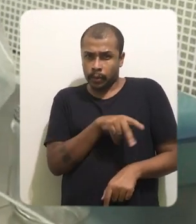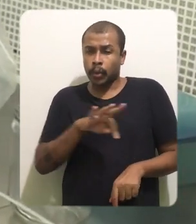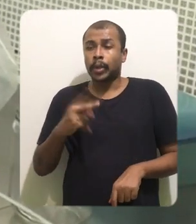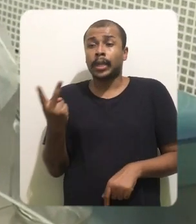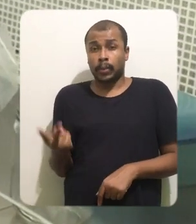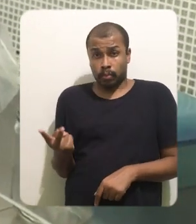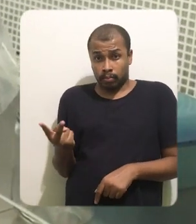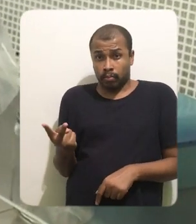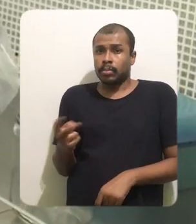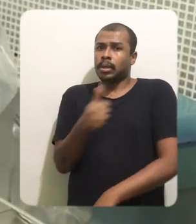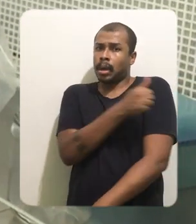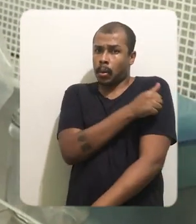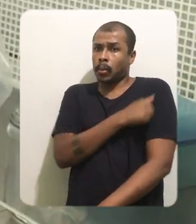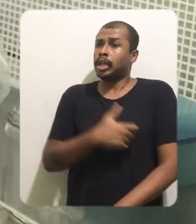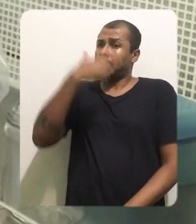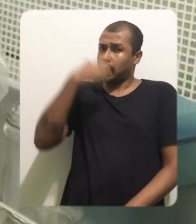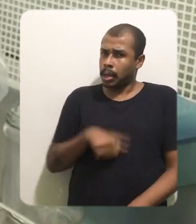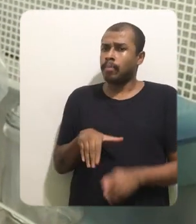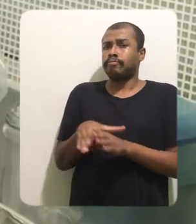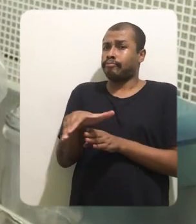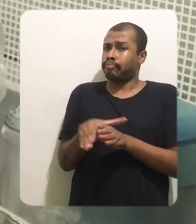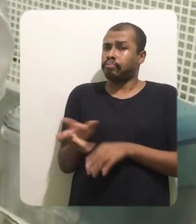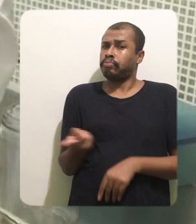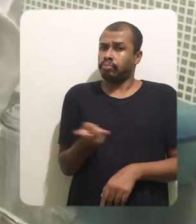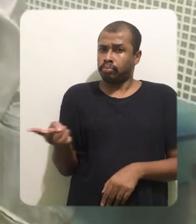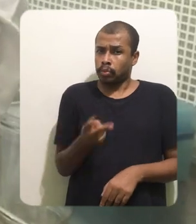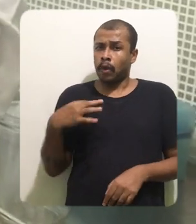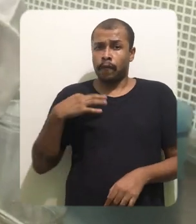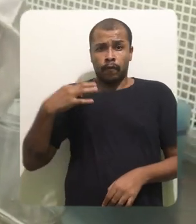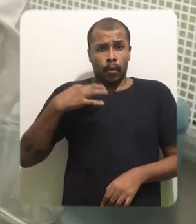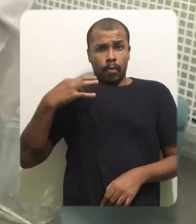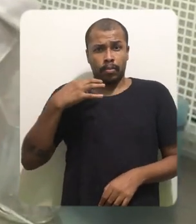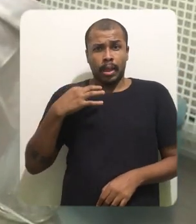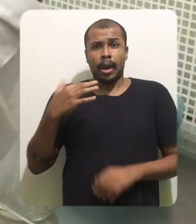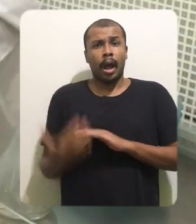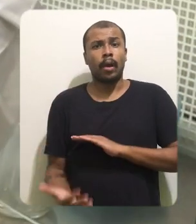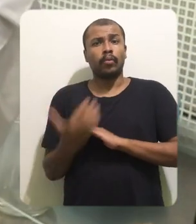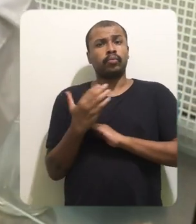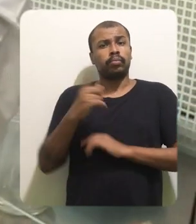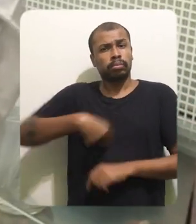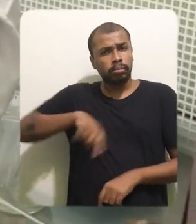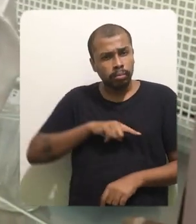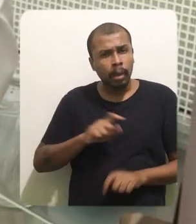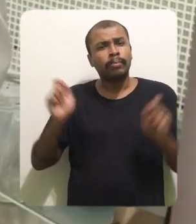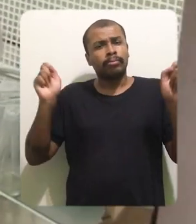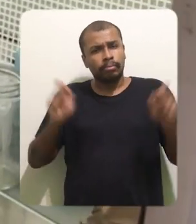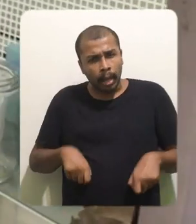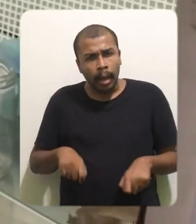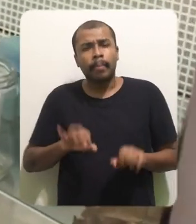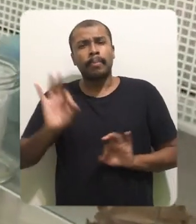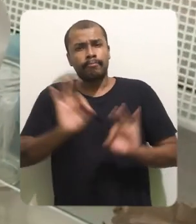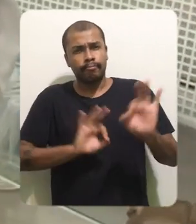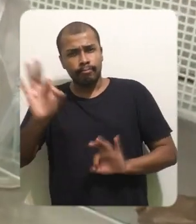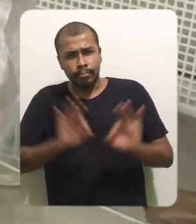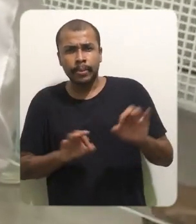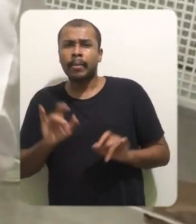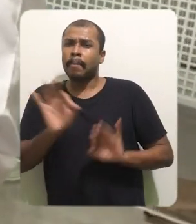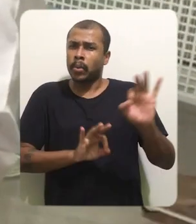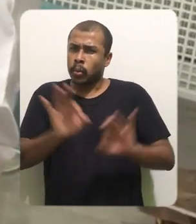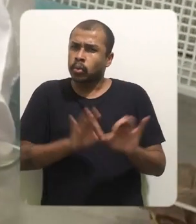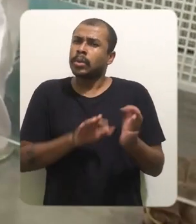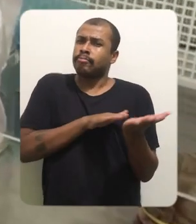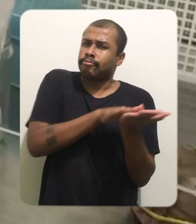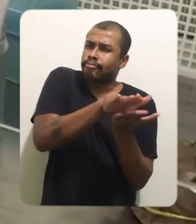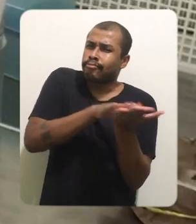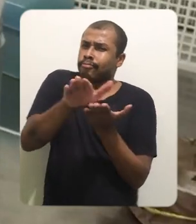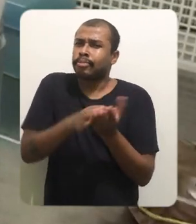dois discentes orientados meus, que são meus voluntários, a Manu e o Léo, que estão aqui dando uma força para que a gente consiga dar uma